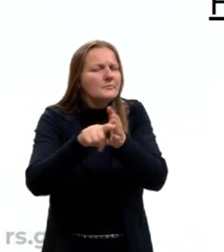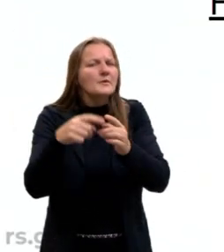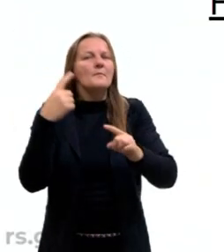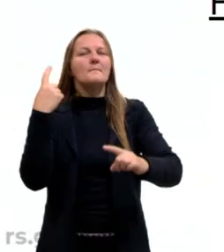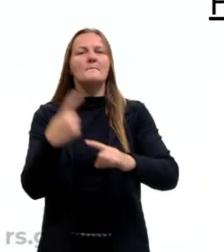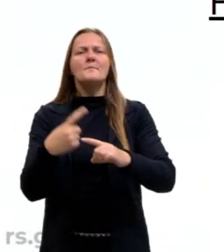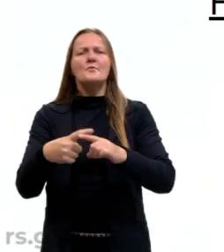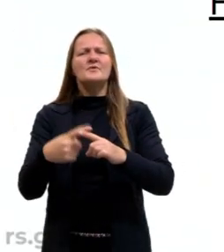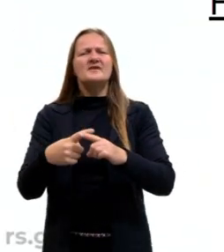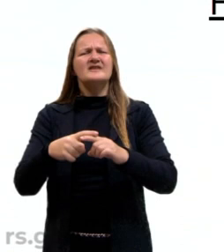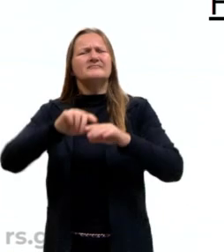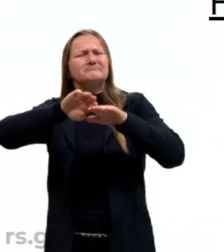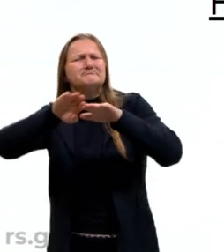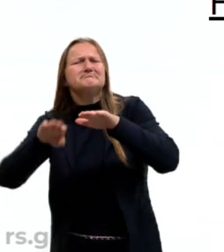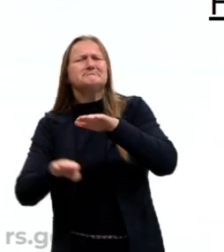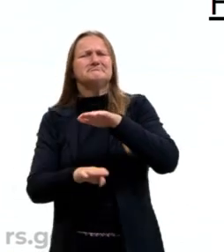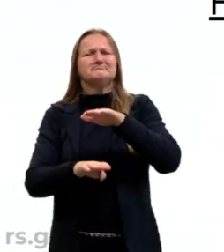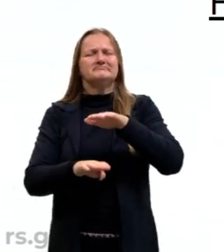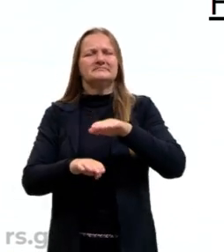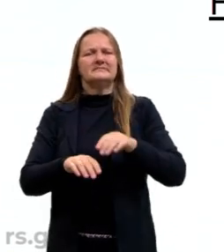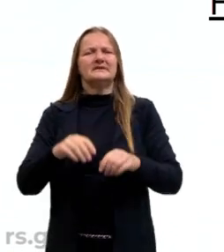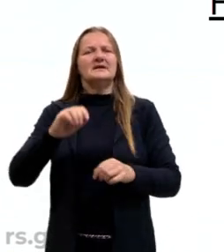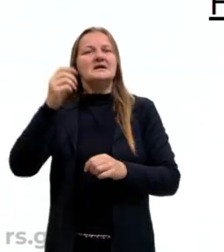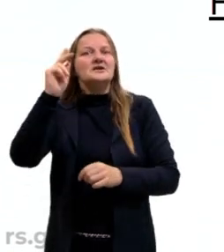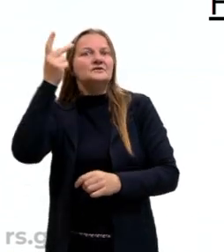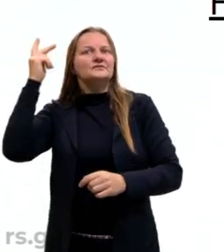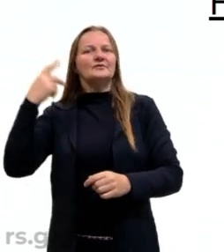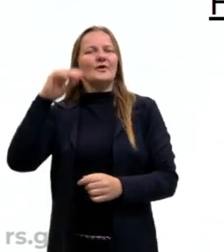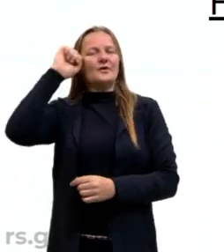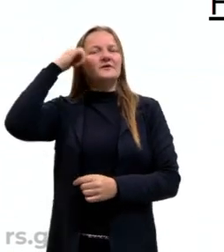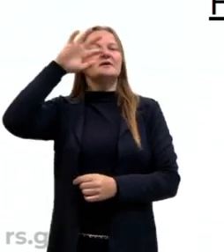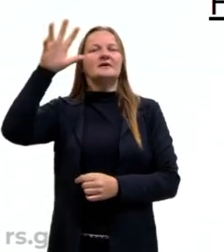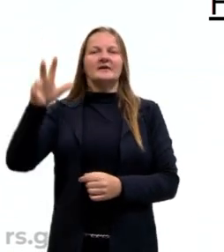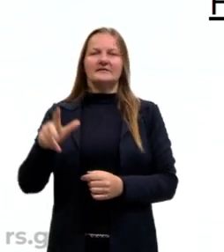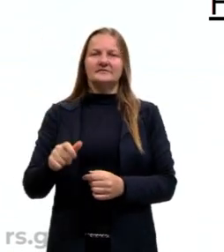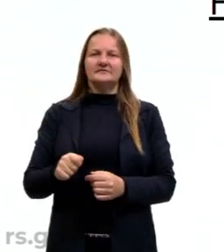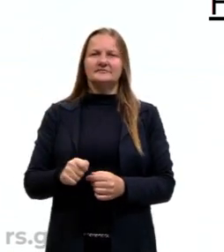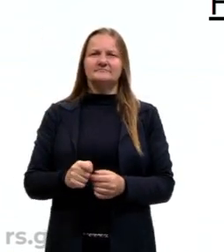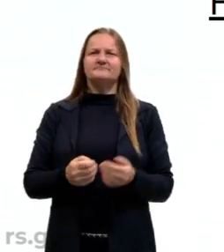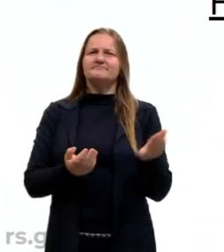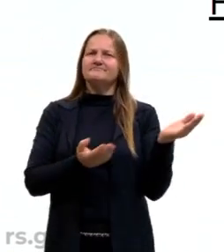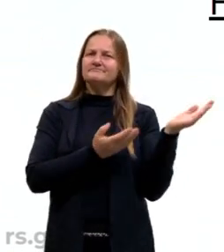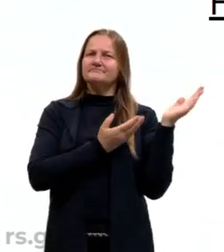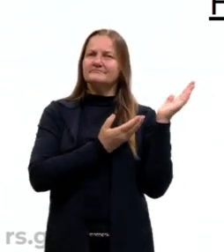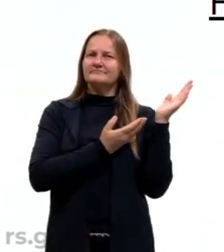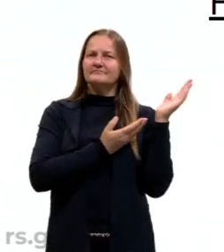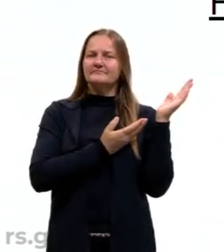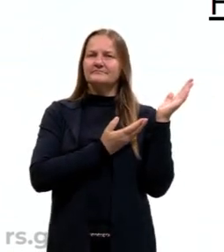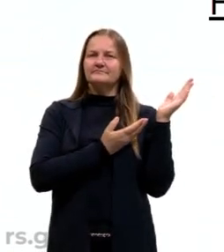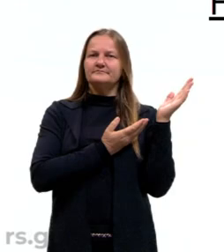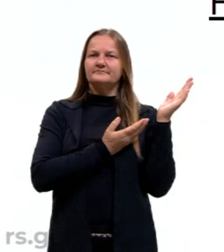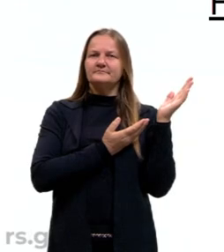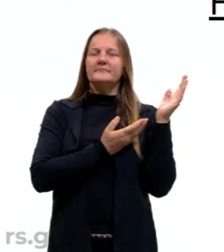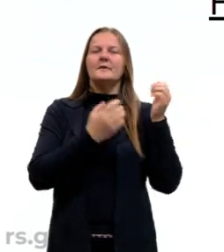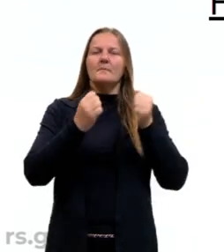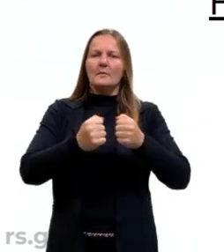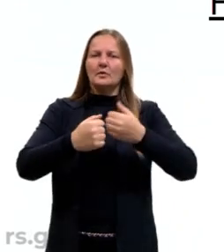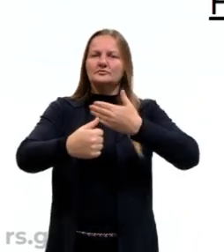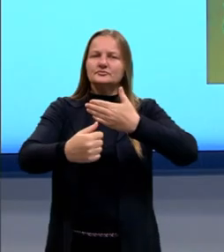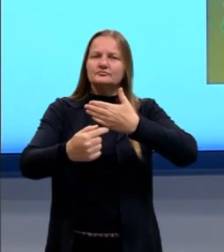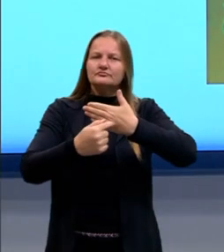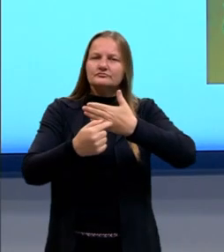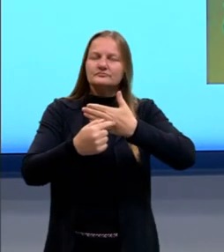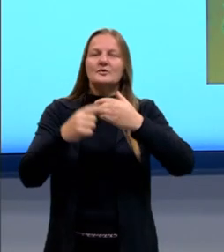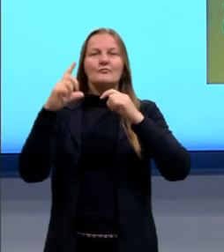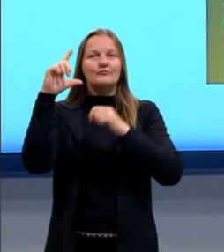subestimamos a história da África? Eu vou aproveitar aqui esse nosso slide inicial para pedir para vocês me seguirem ali no Instagram,